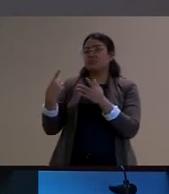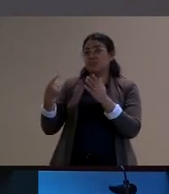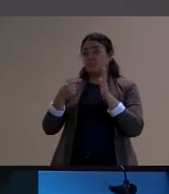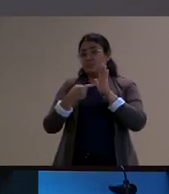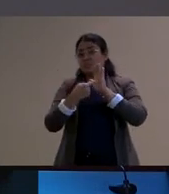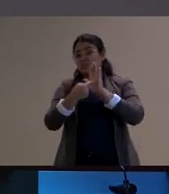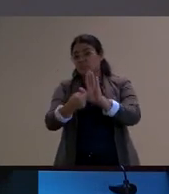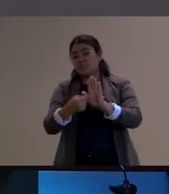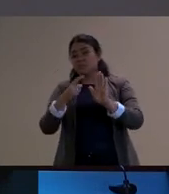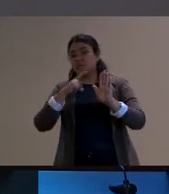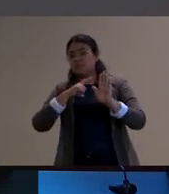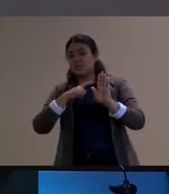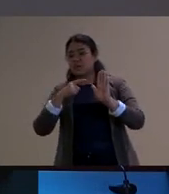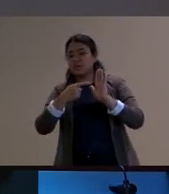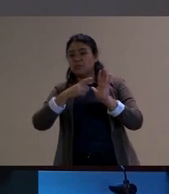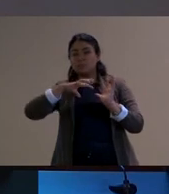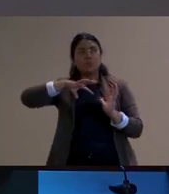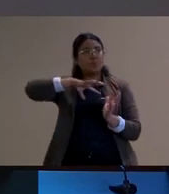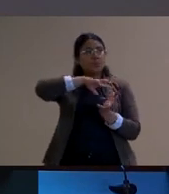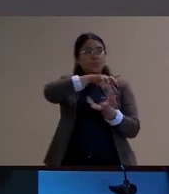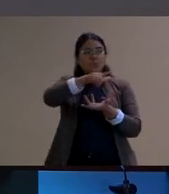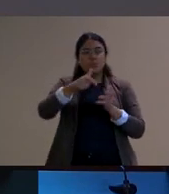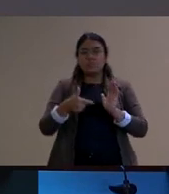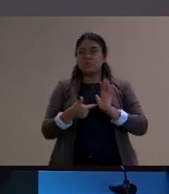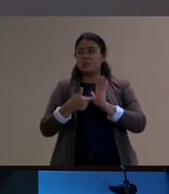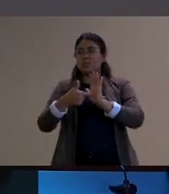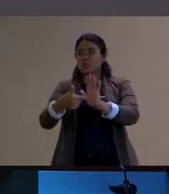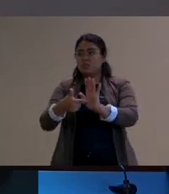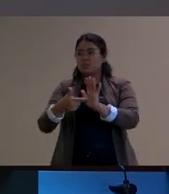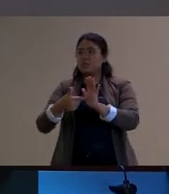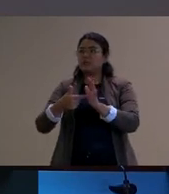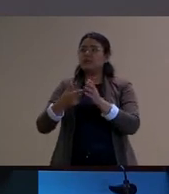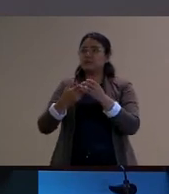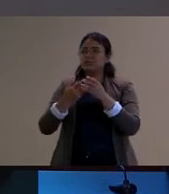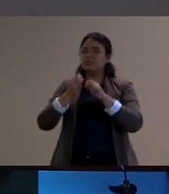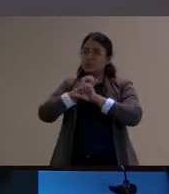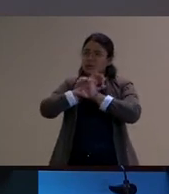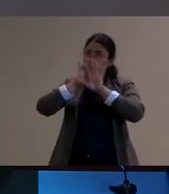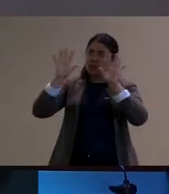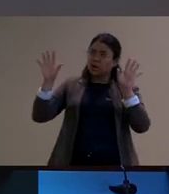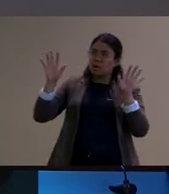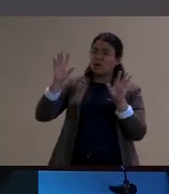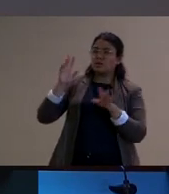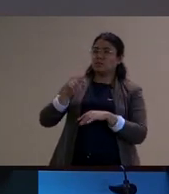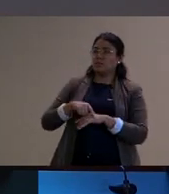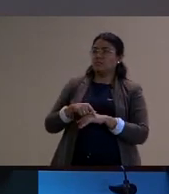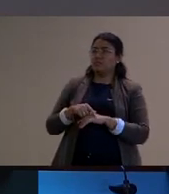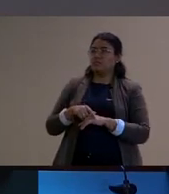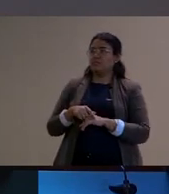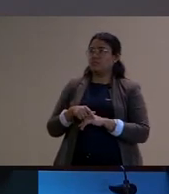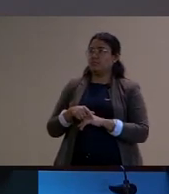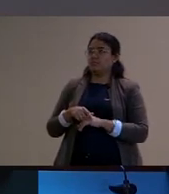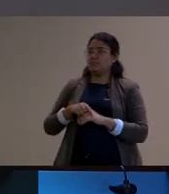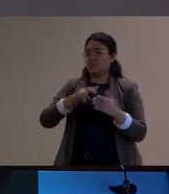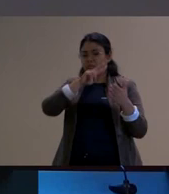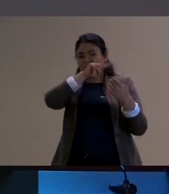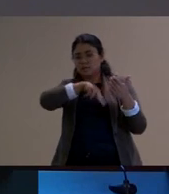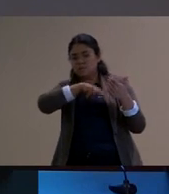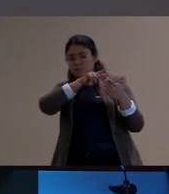apresentam o mundo de forma que sempre sobre a quem ouve ou a quem lê